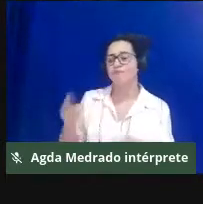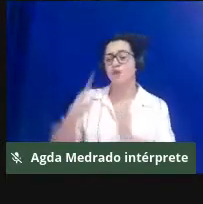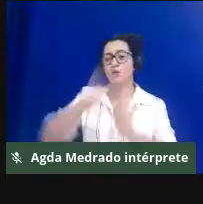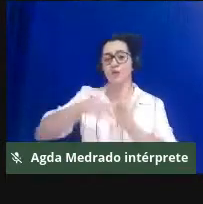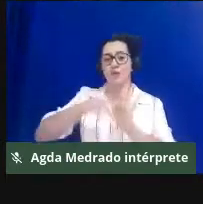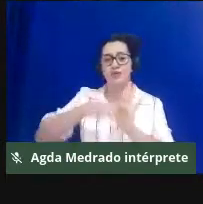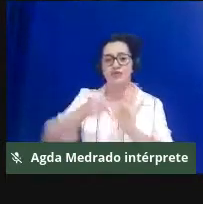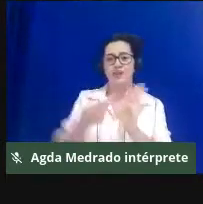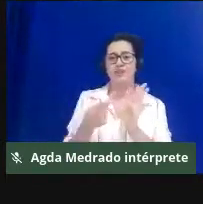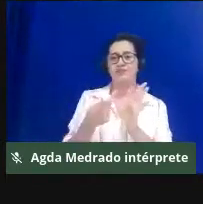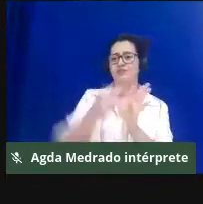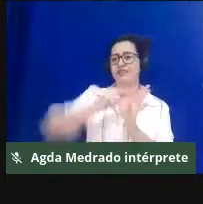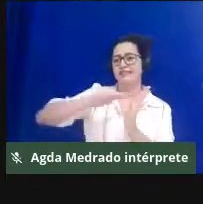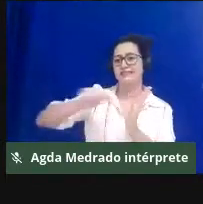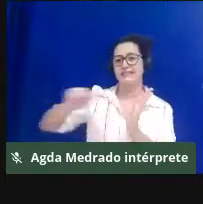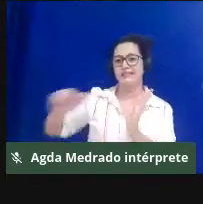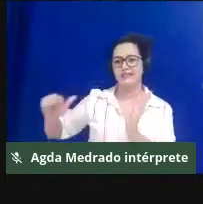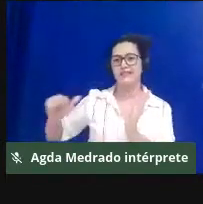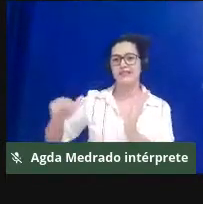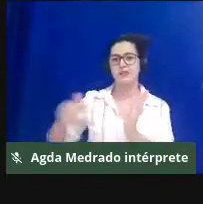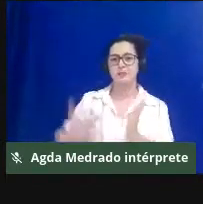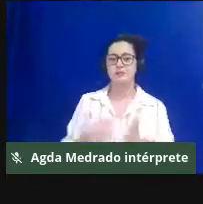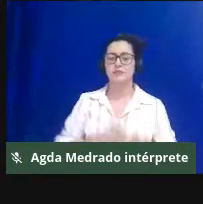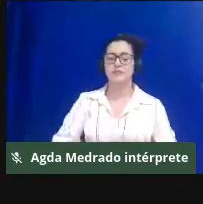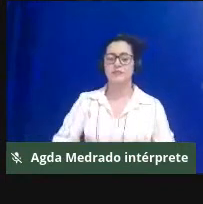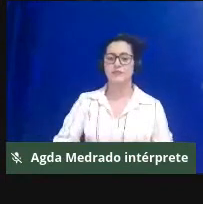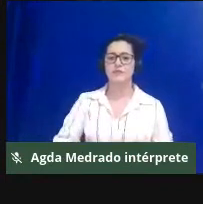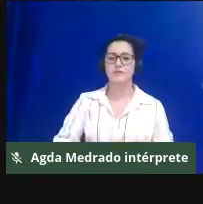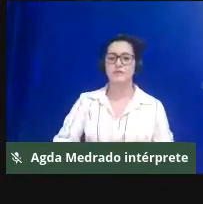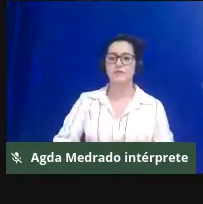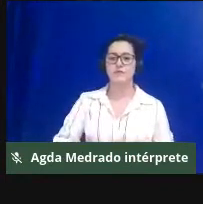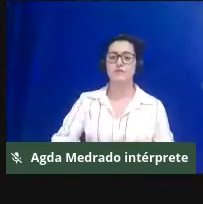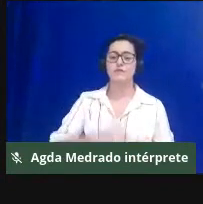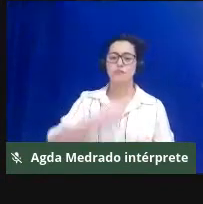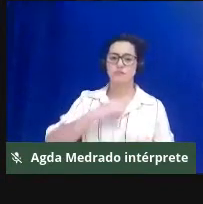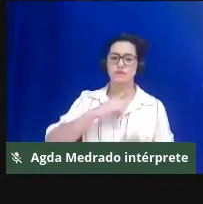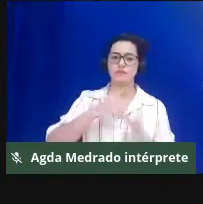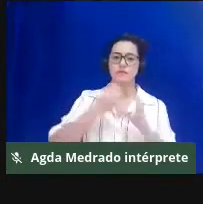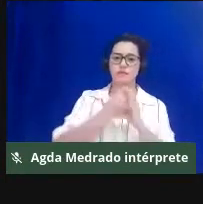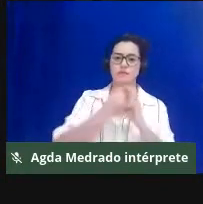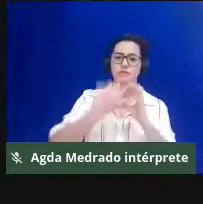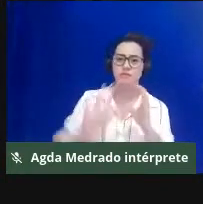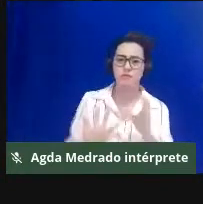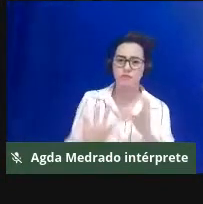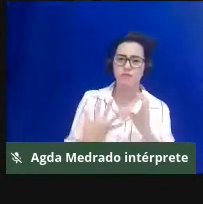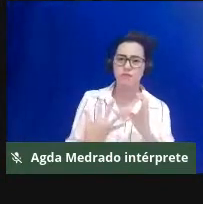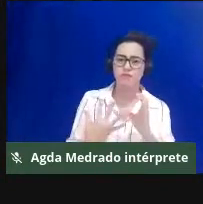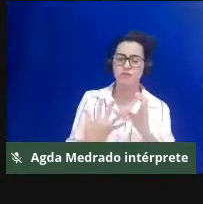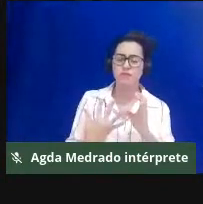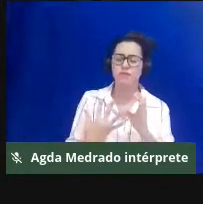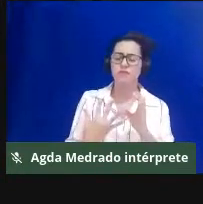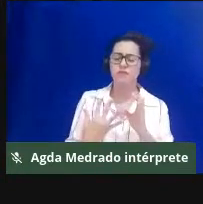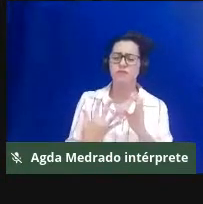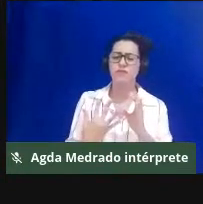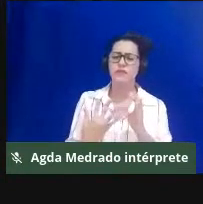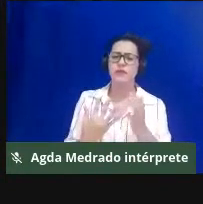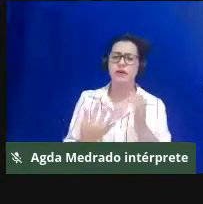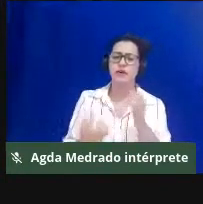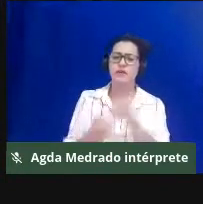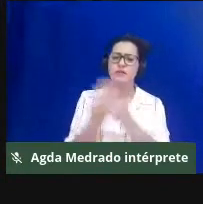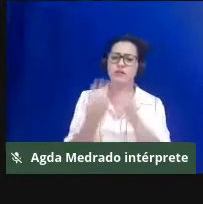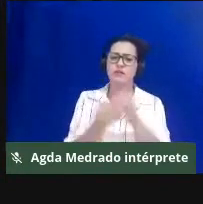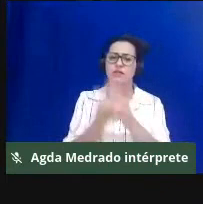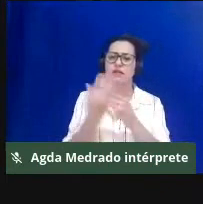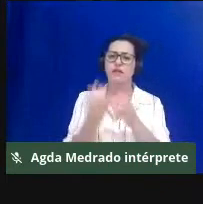irrigação, tem caracterizado na atuação do Estado para a implantação de energia solar, de energia eólica e a